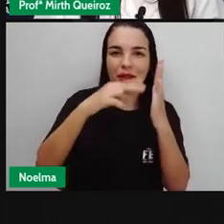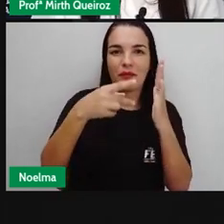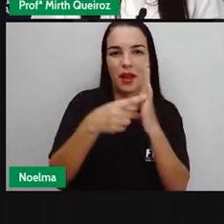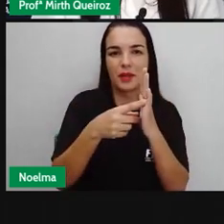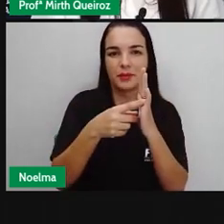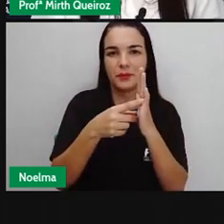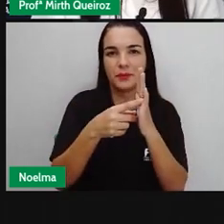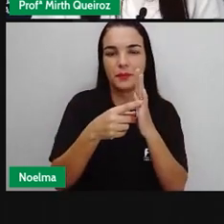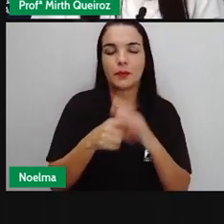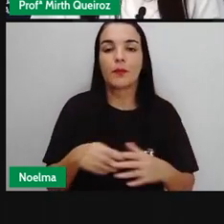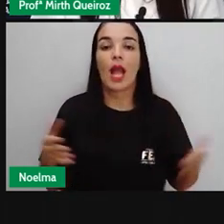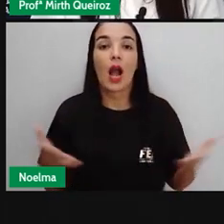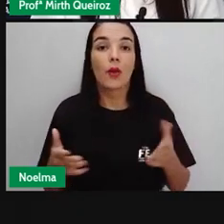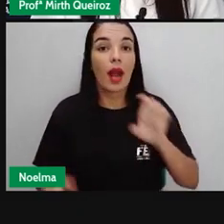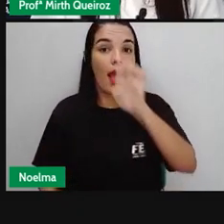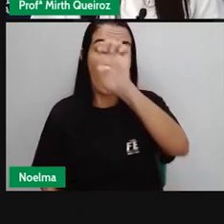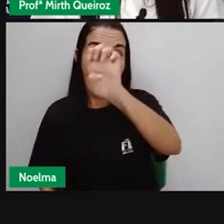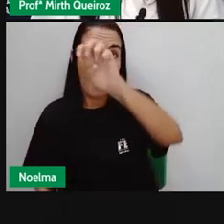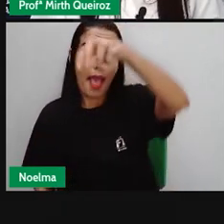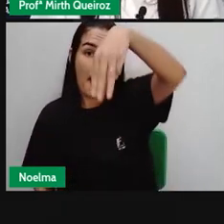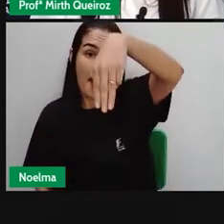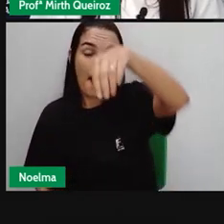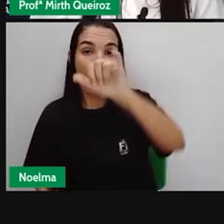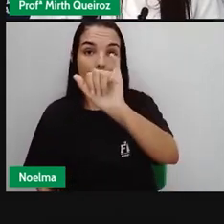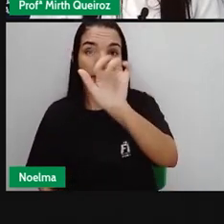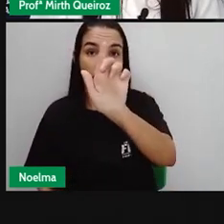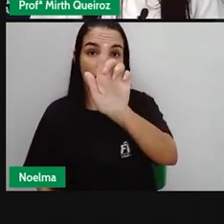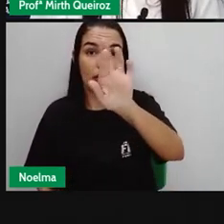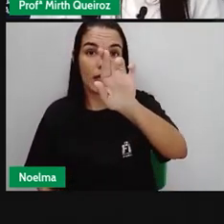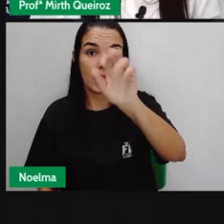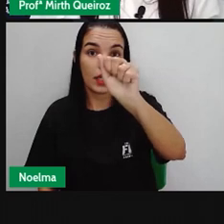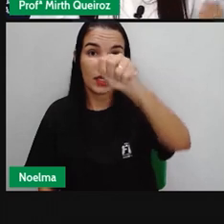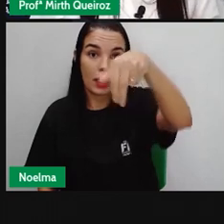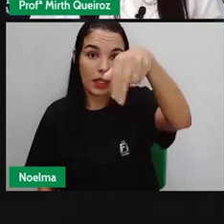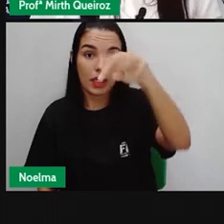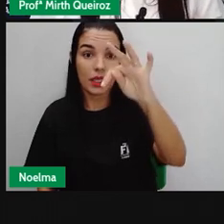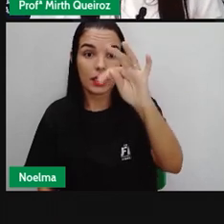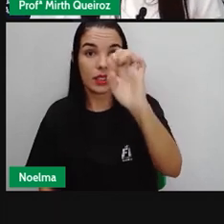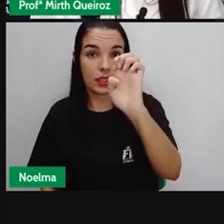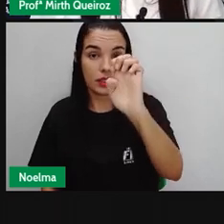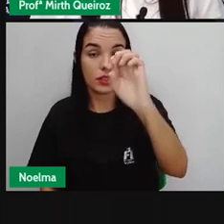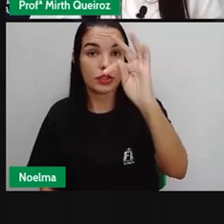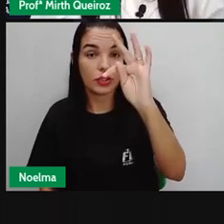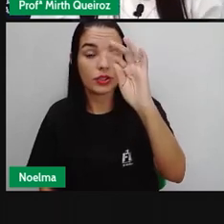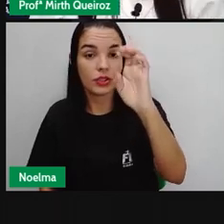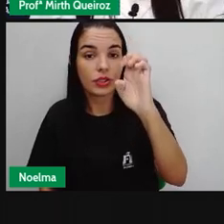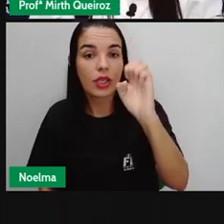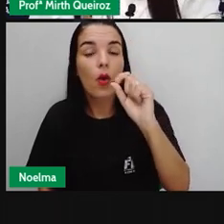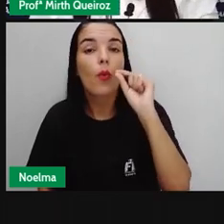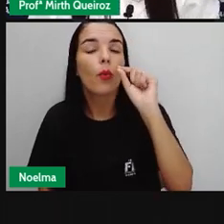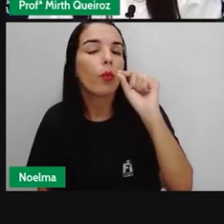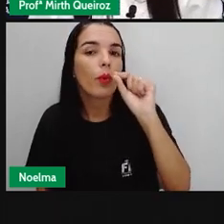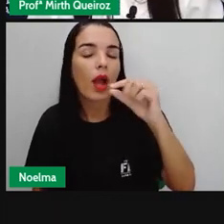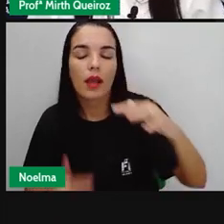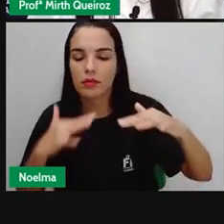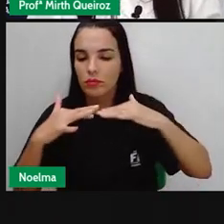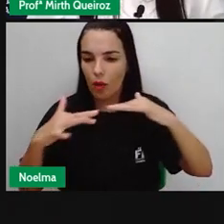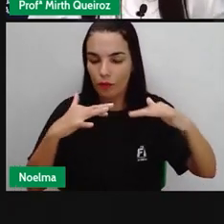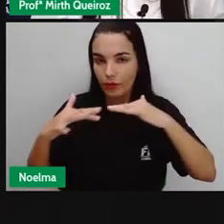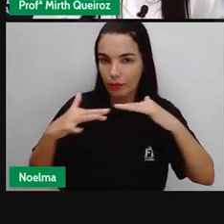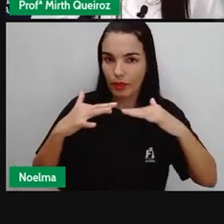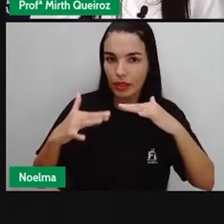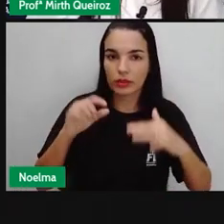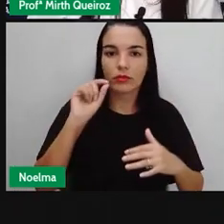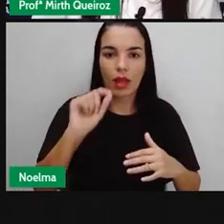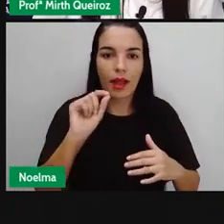emigrantes é um termo diferente. Emigração, que é o tipo de movimento dos emigrantes,